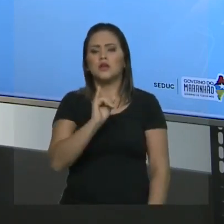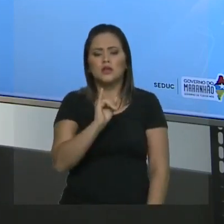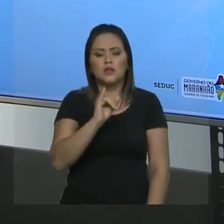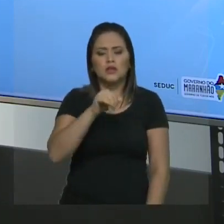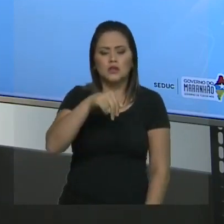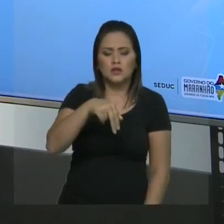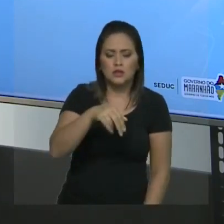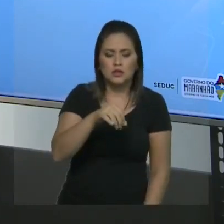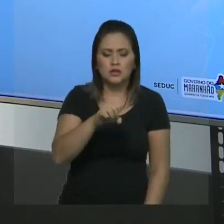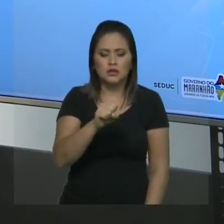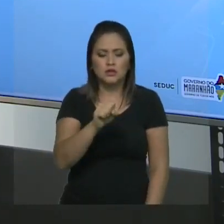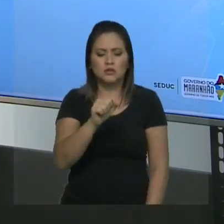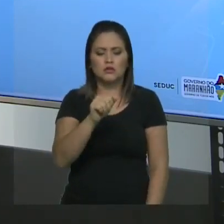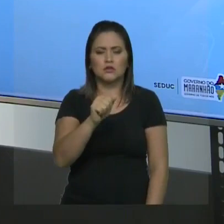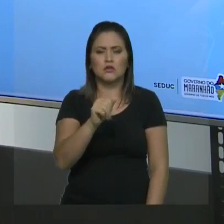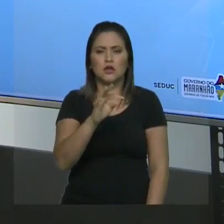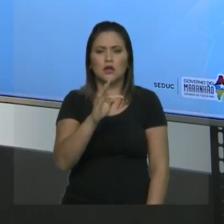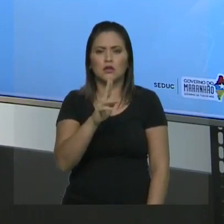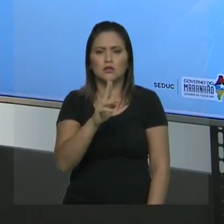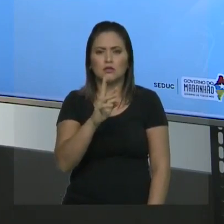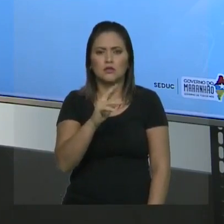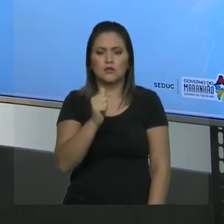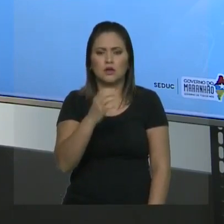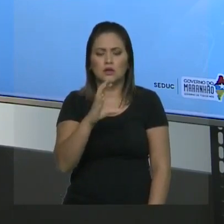numerar desta extremidade. Vamos numerar?